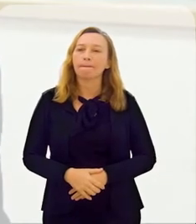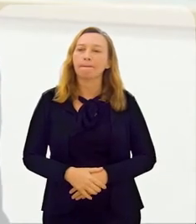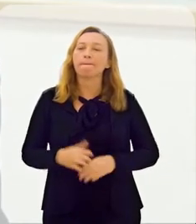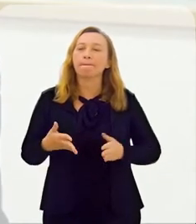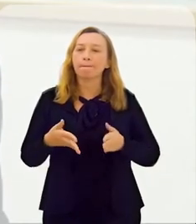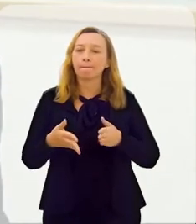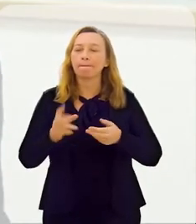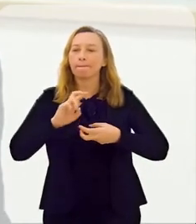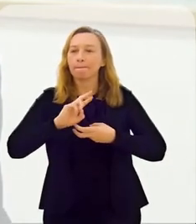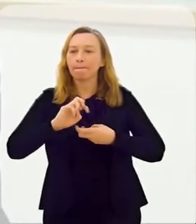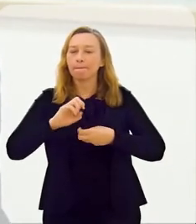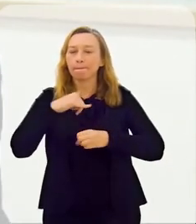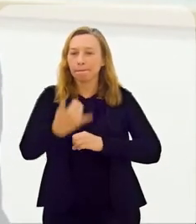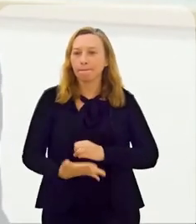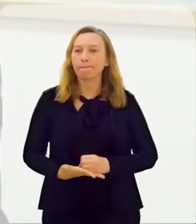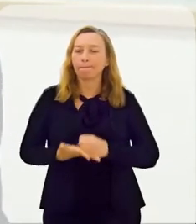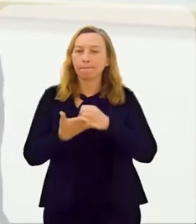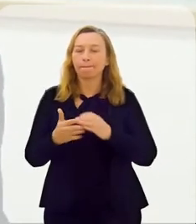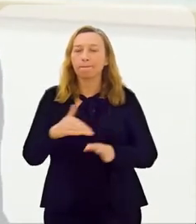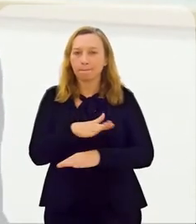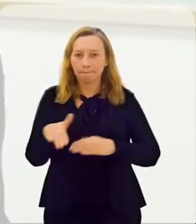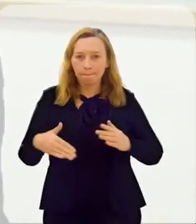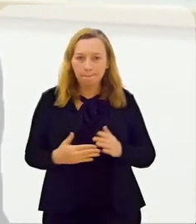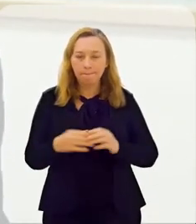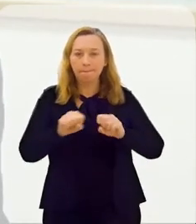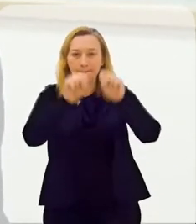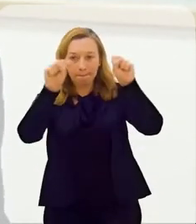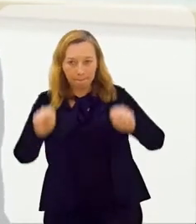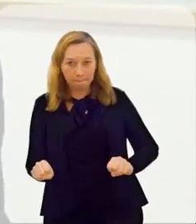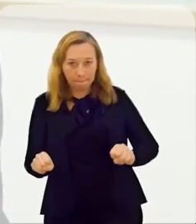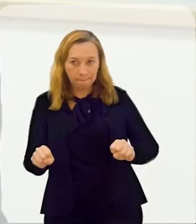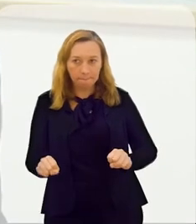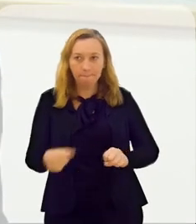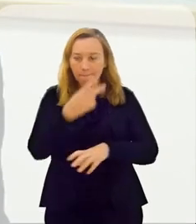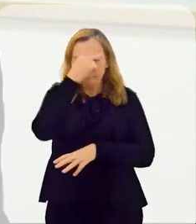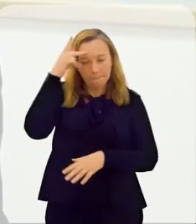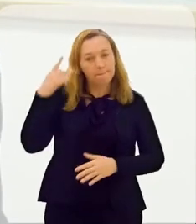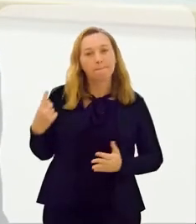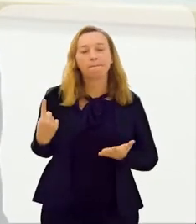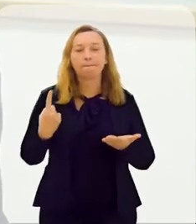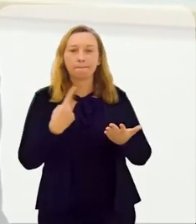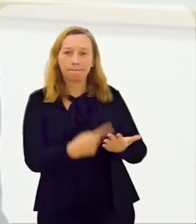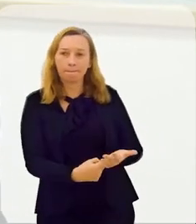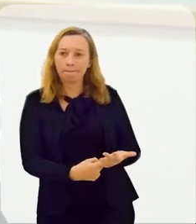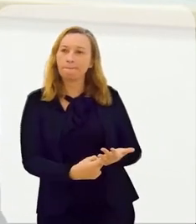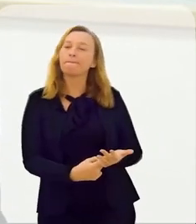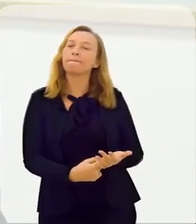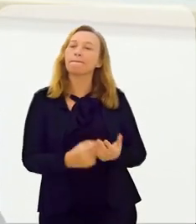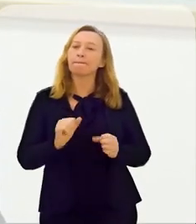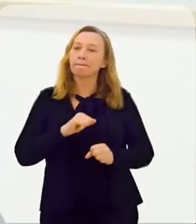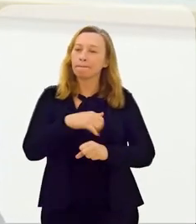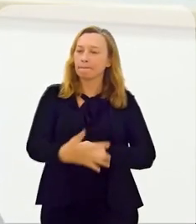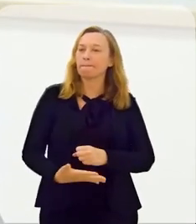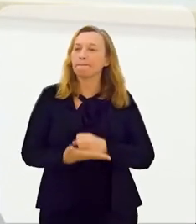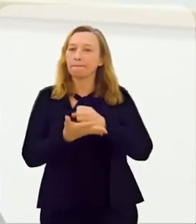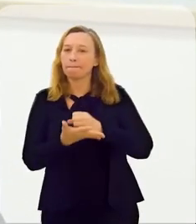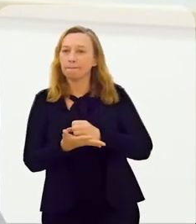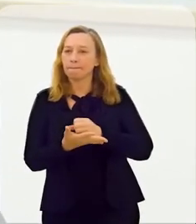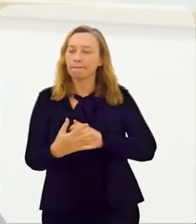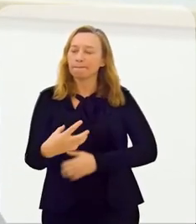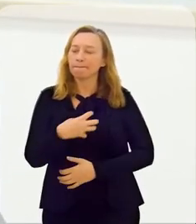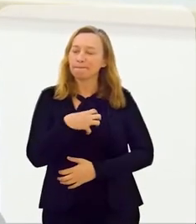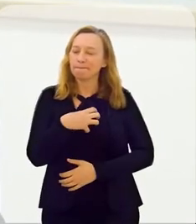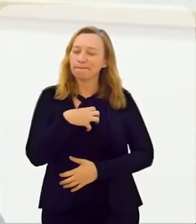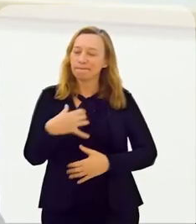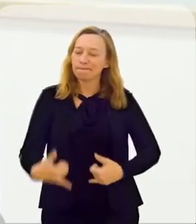certeza absoluta que o Centro de SEBRAI de Sustentabilidade, todo o sistema SEBRAI, todas as pessoas comprometidas